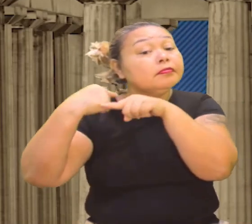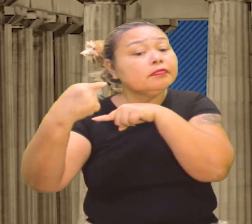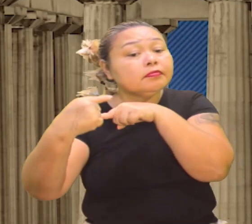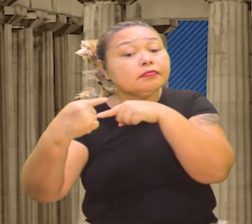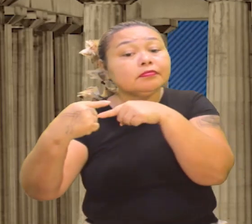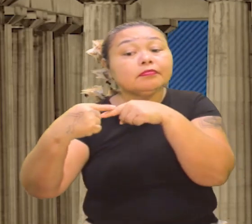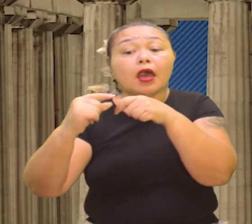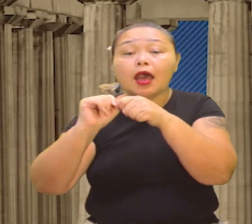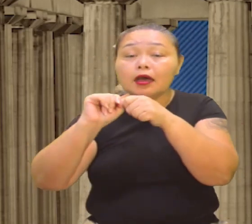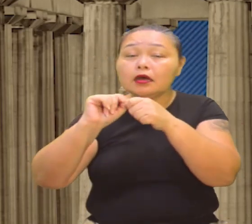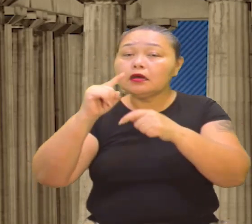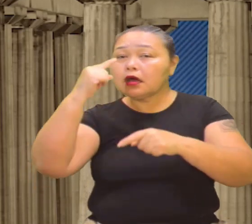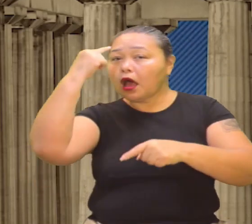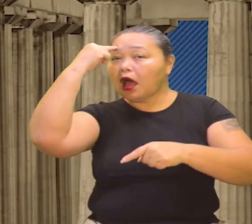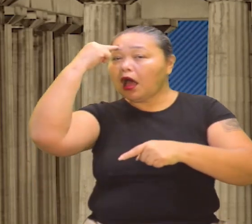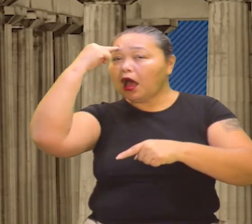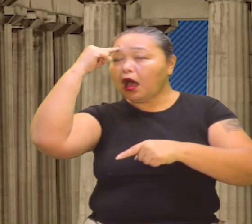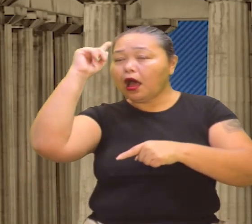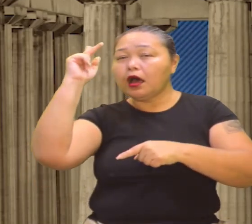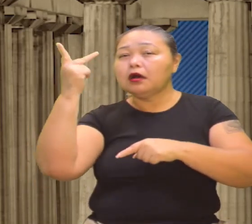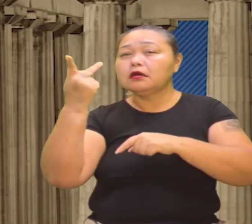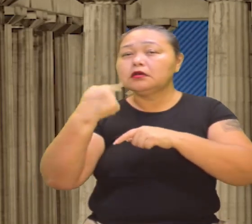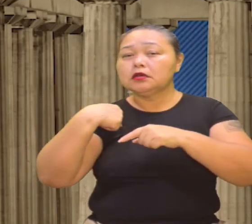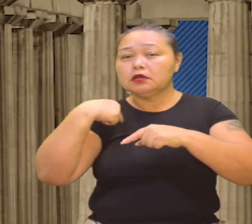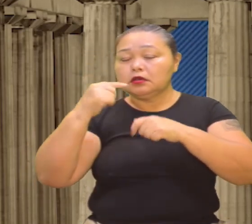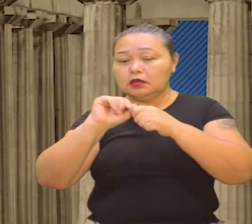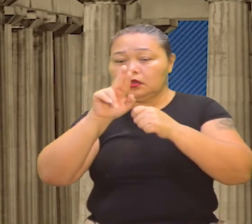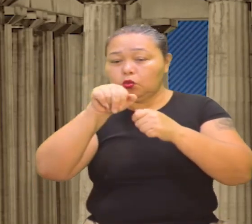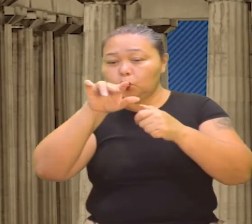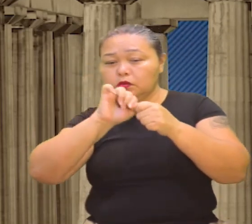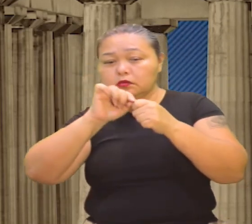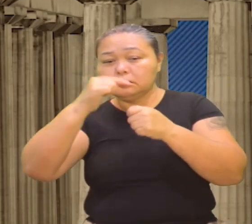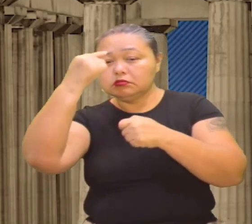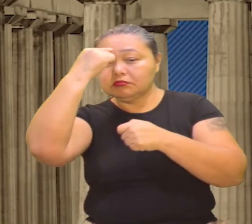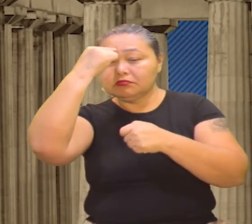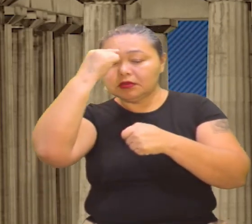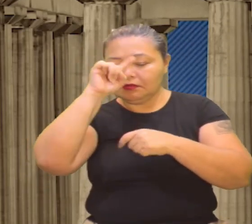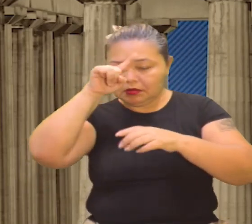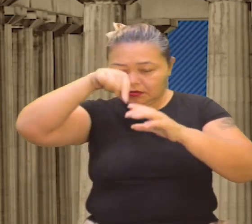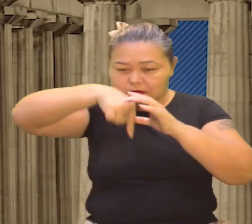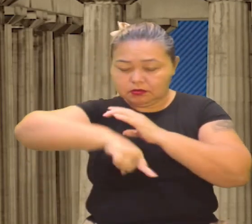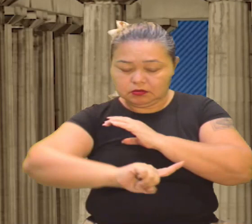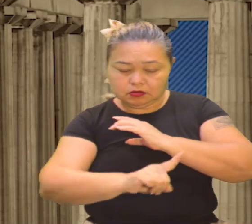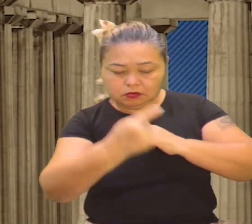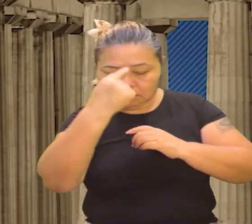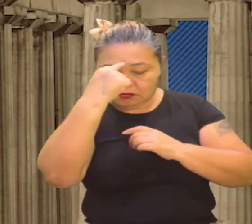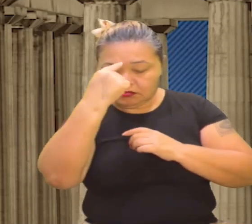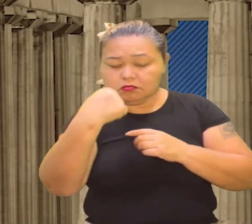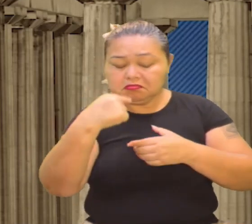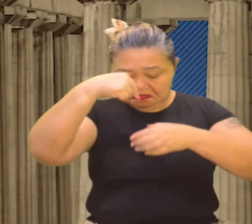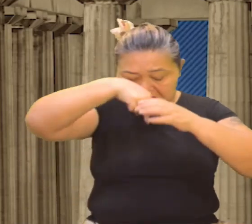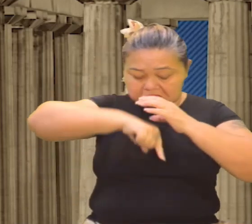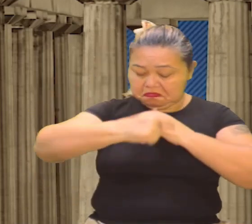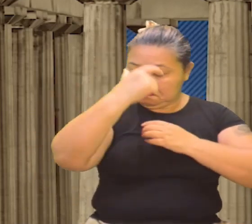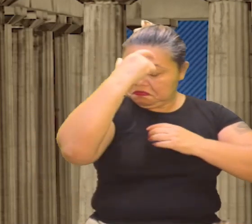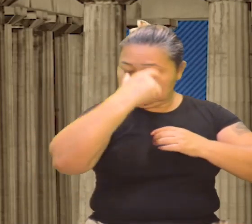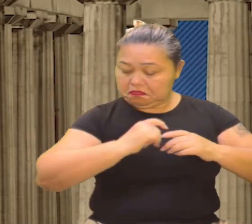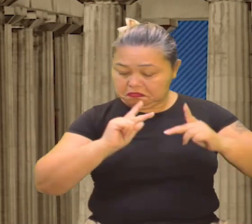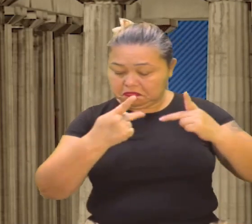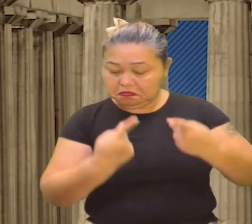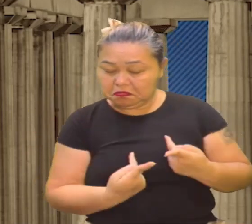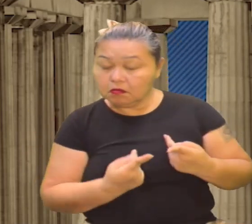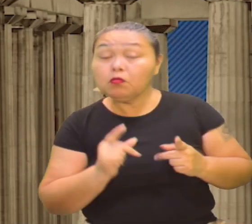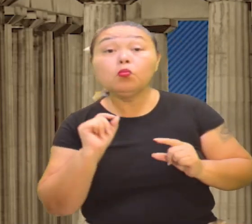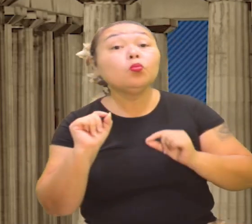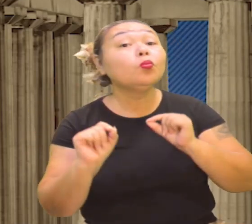existencialismo, que lá na Unidade 2 vocês vão ver a fim, que é bem legal estudar isso. O que é o